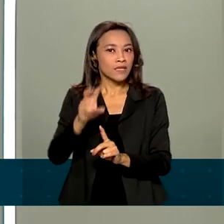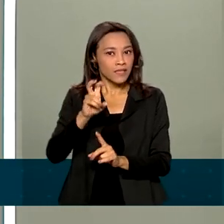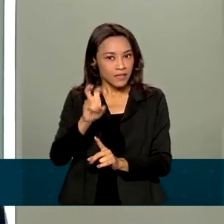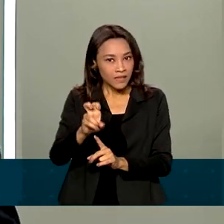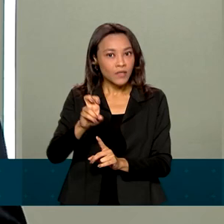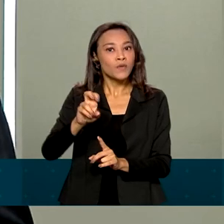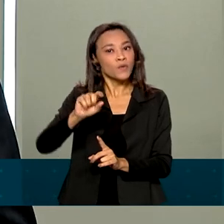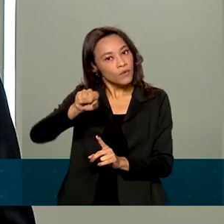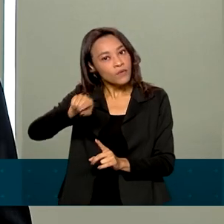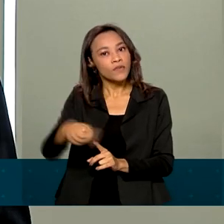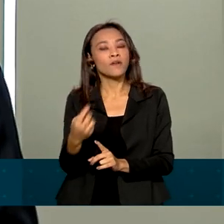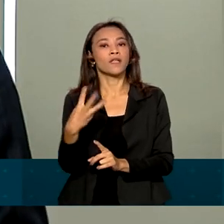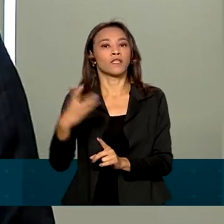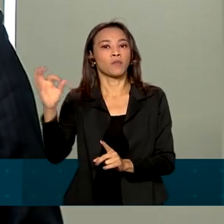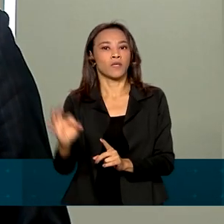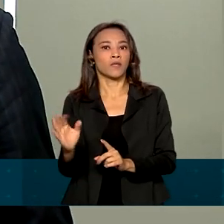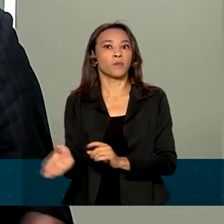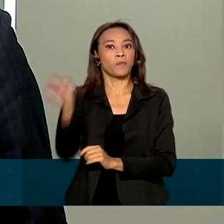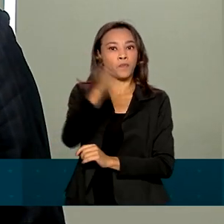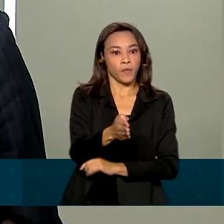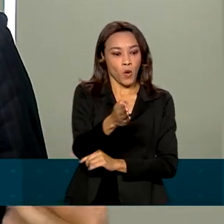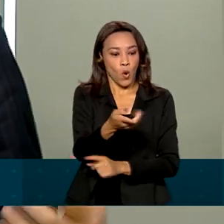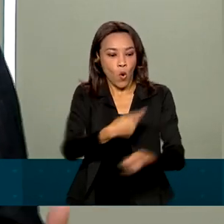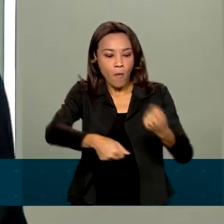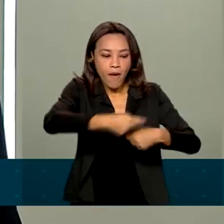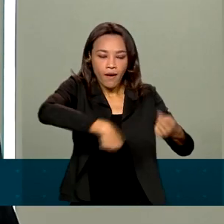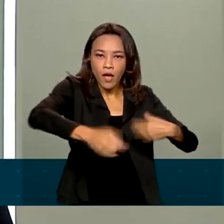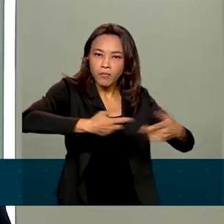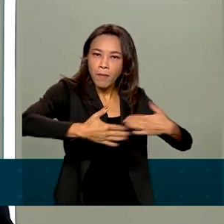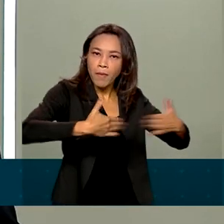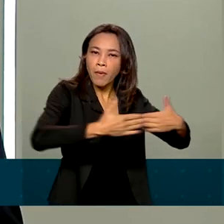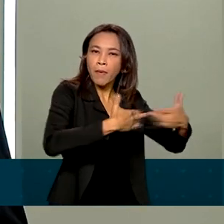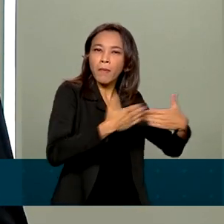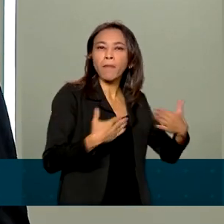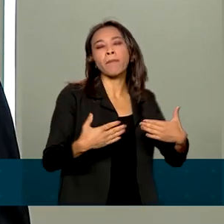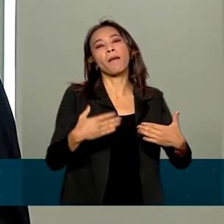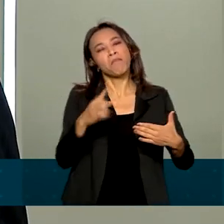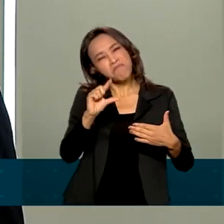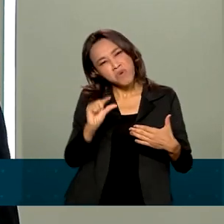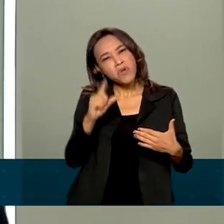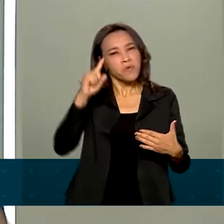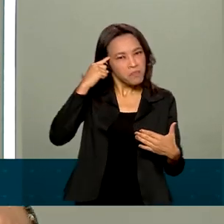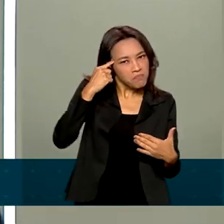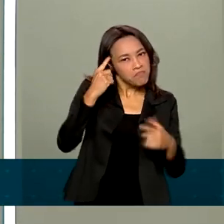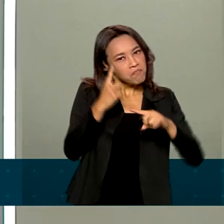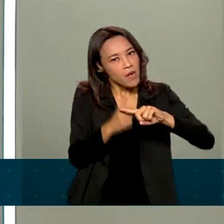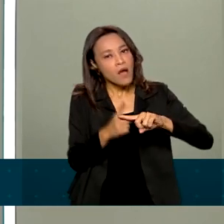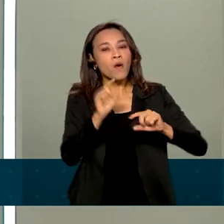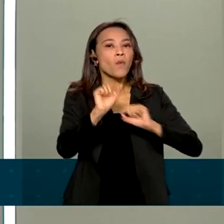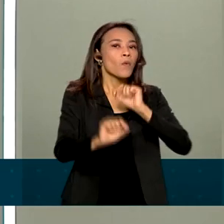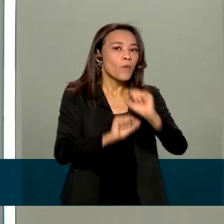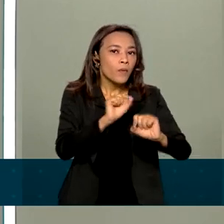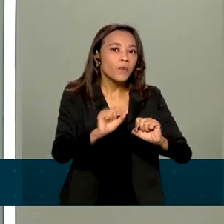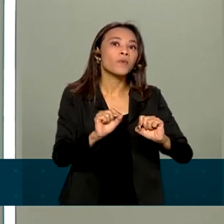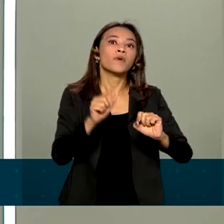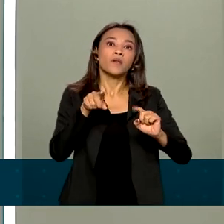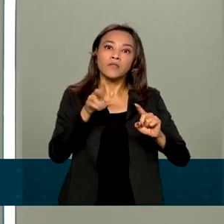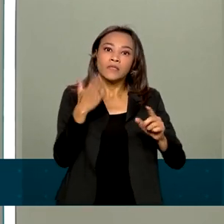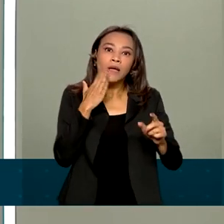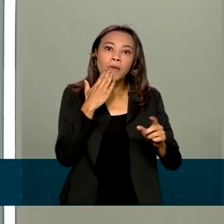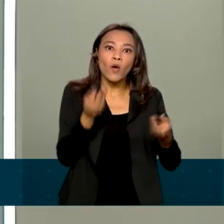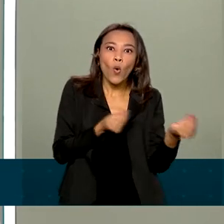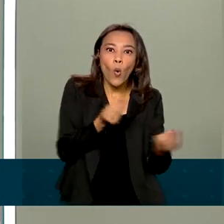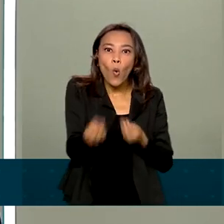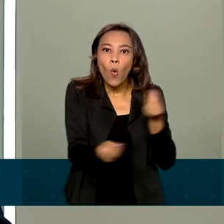,3%. Por outro lado, o mercado tem uma outra vertente menos otimista em relação à capacidade das autoridades monetárias de lidarem